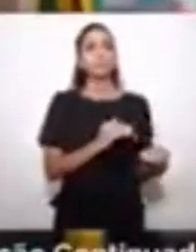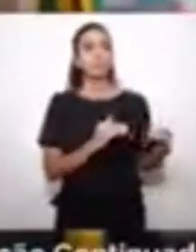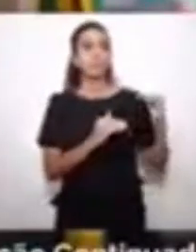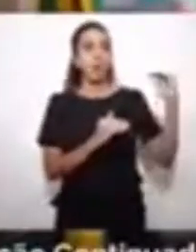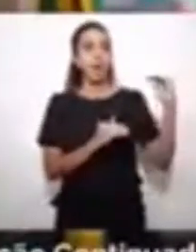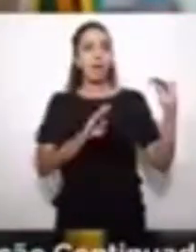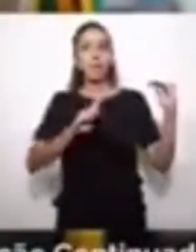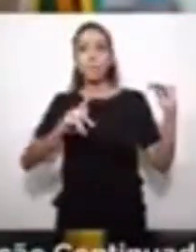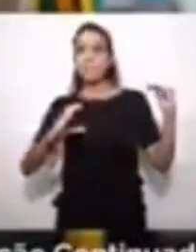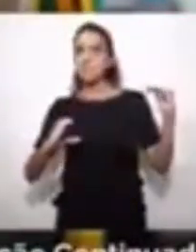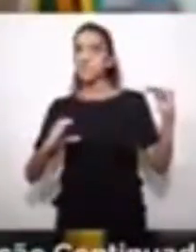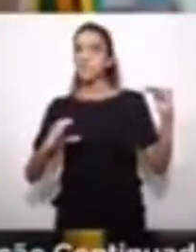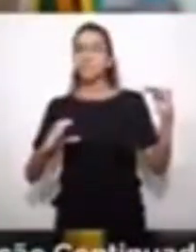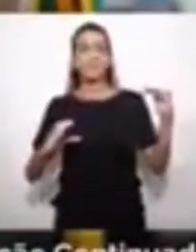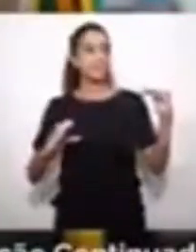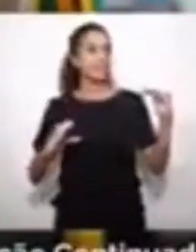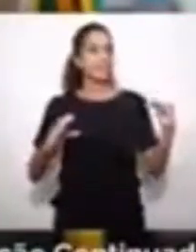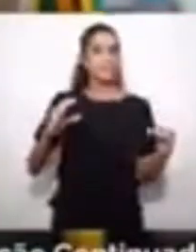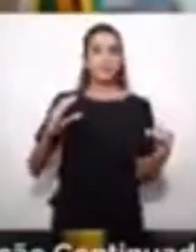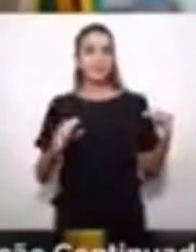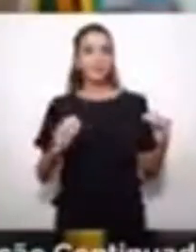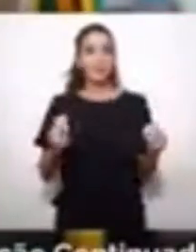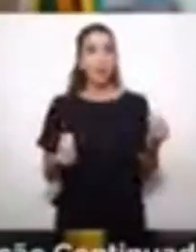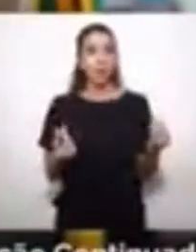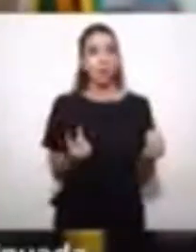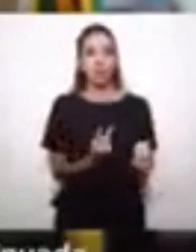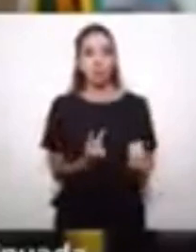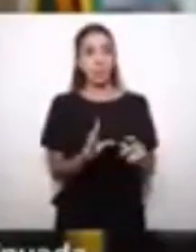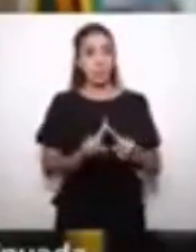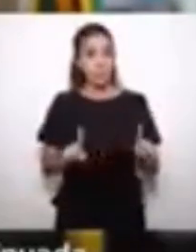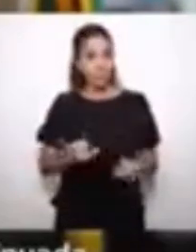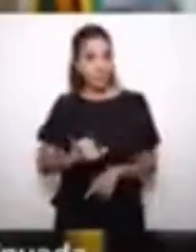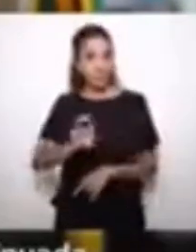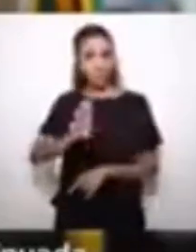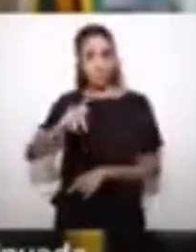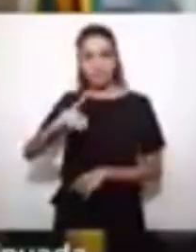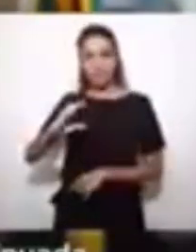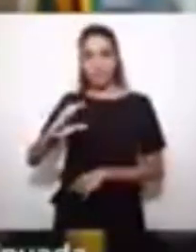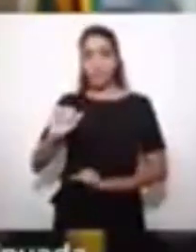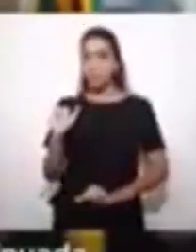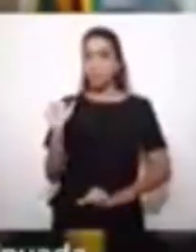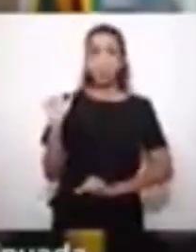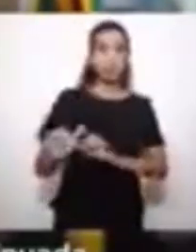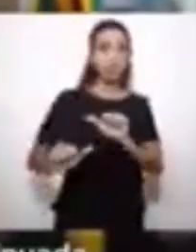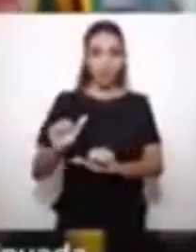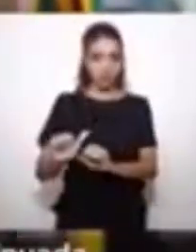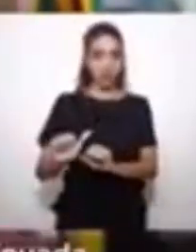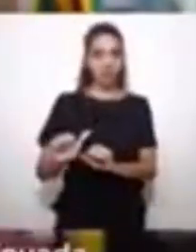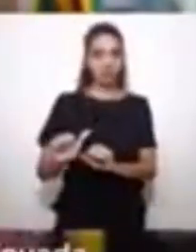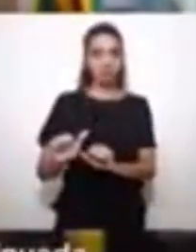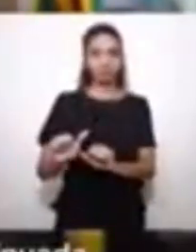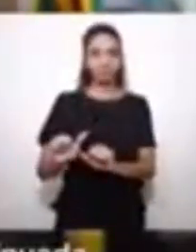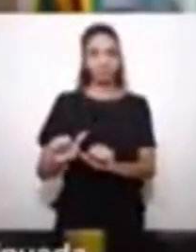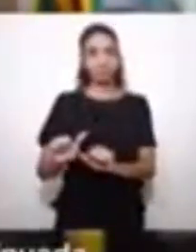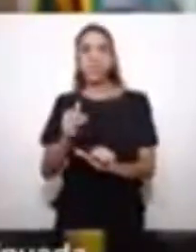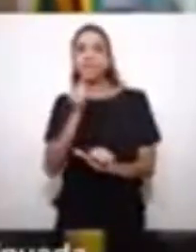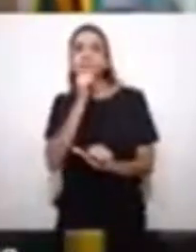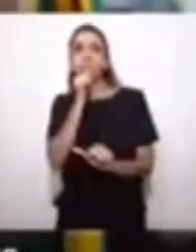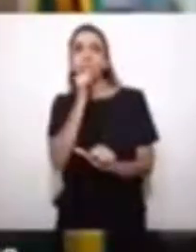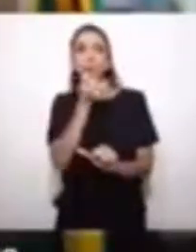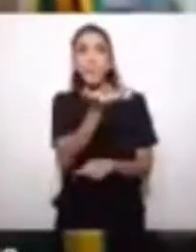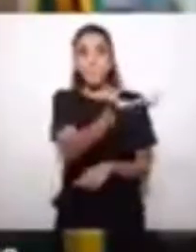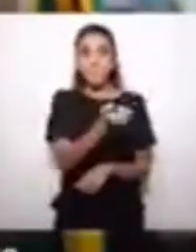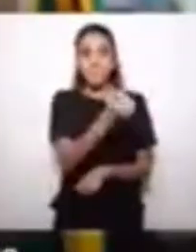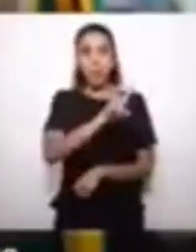ter essa renda em função do benefício de prestação continuada. Agora, se nós trocarmos o benefício de prestação continuada